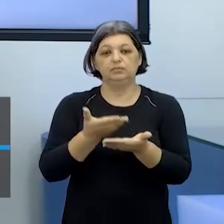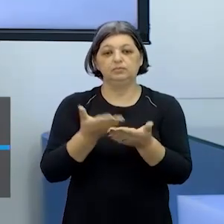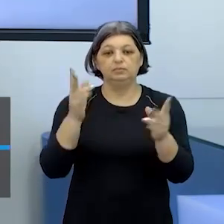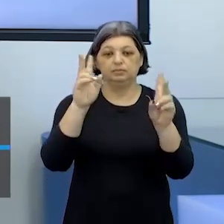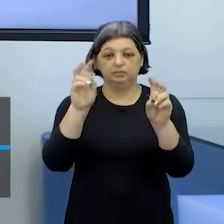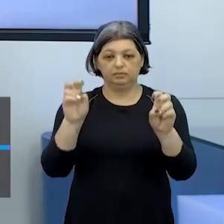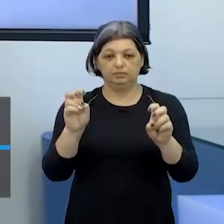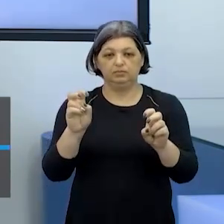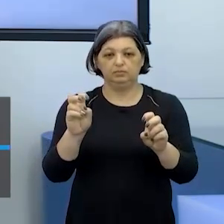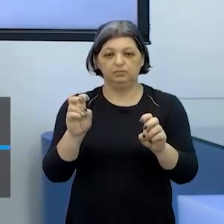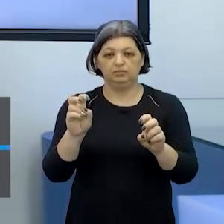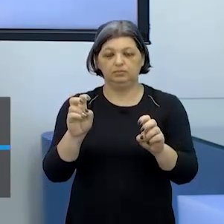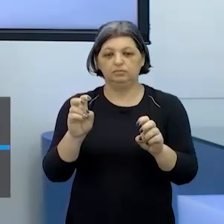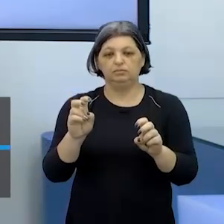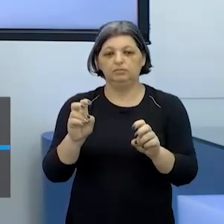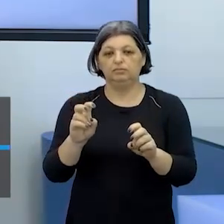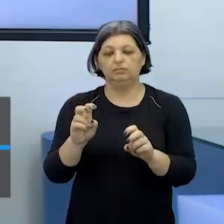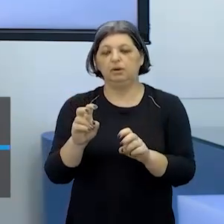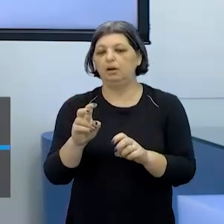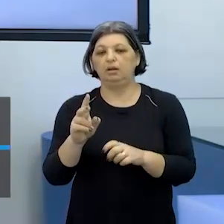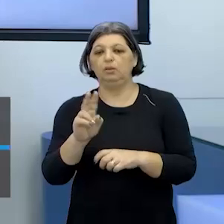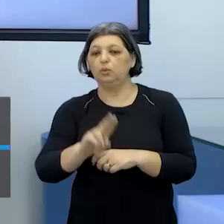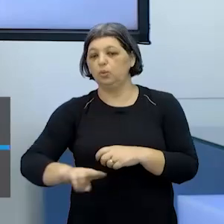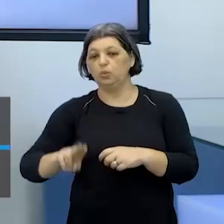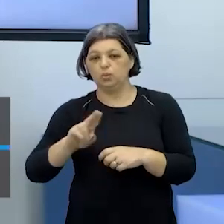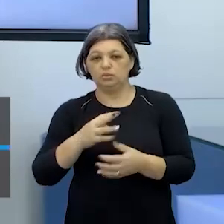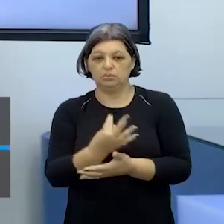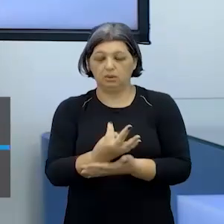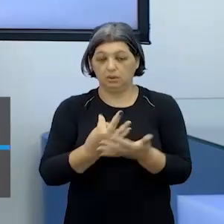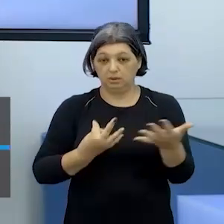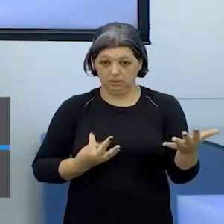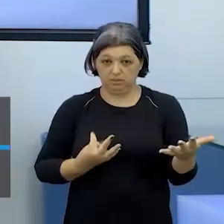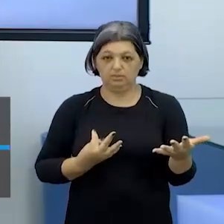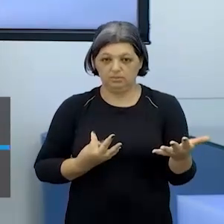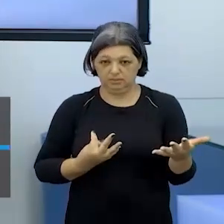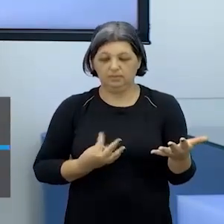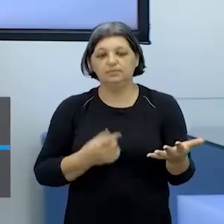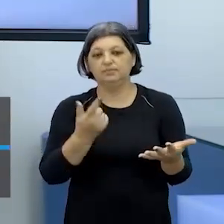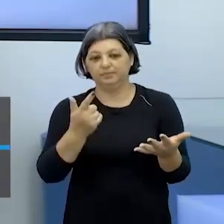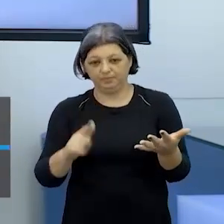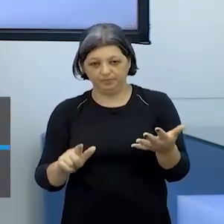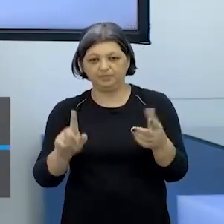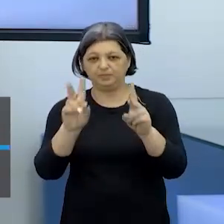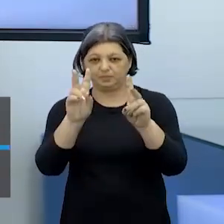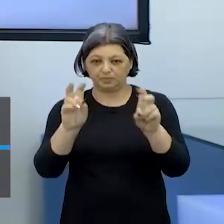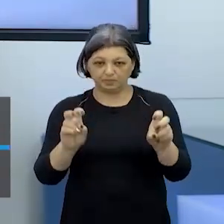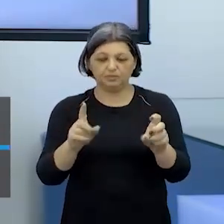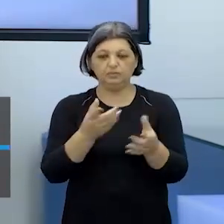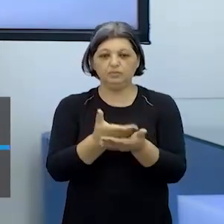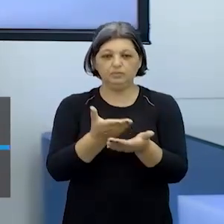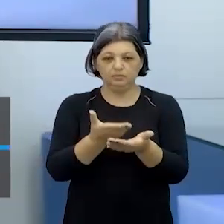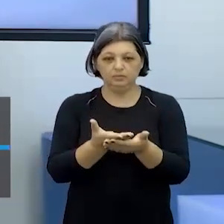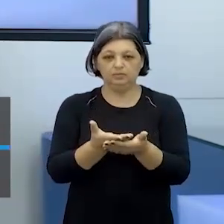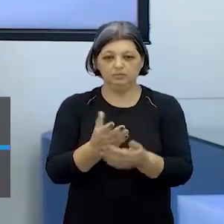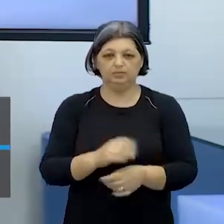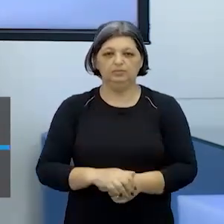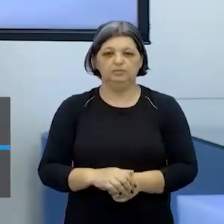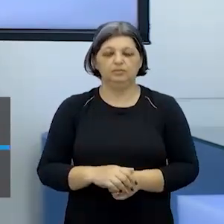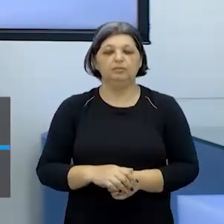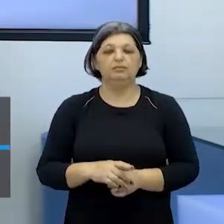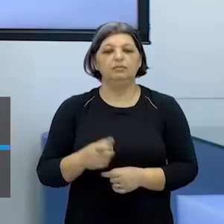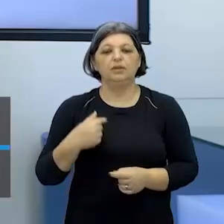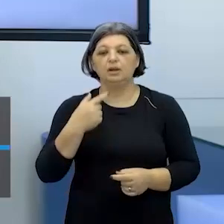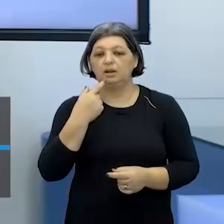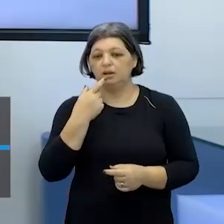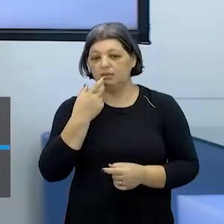a linguagem não verbal então não tanto texto eu percebo isso e outros aprofundamentos também então é mostrar que quando eu estou falando